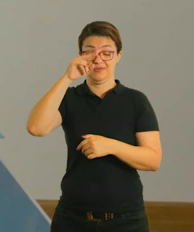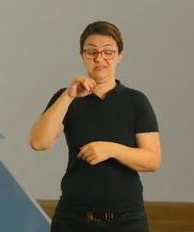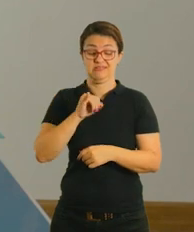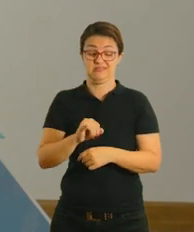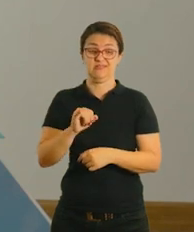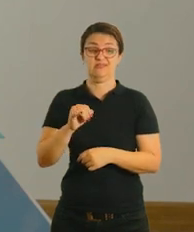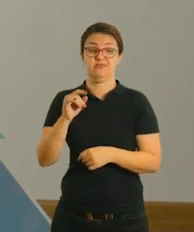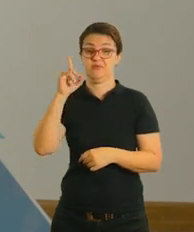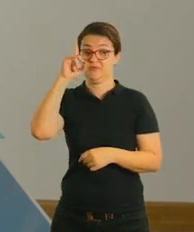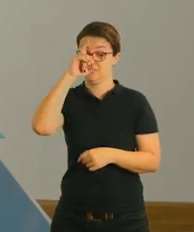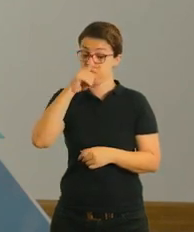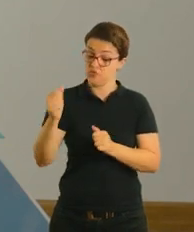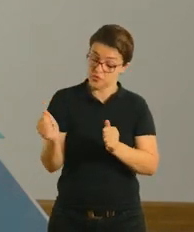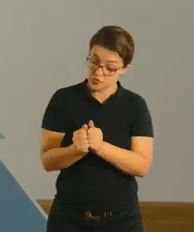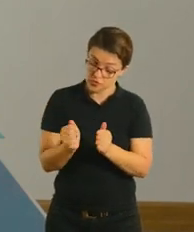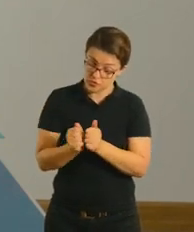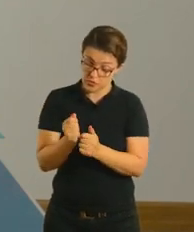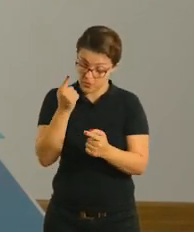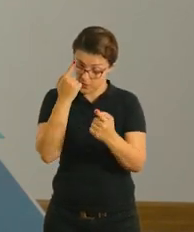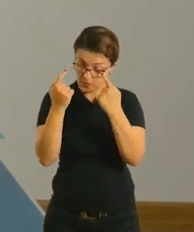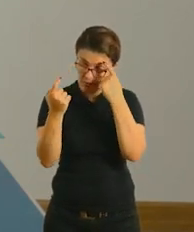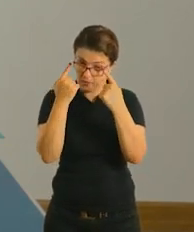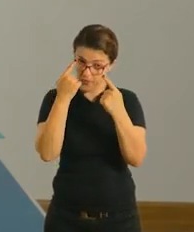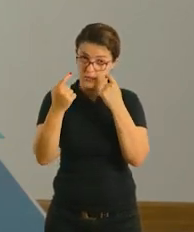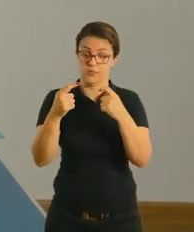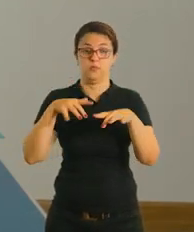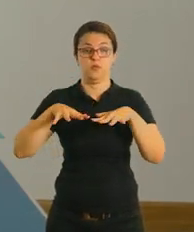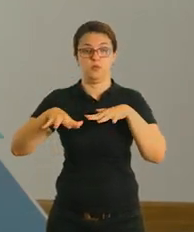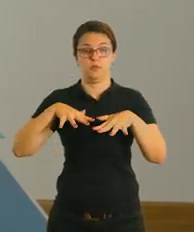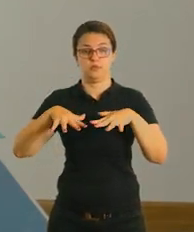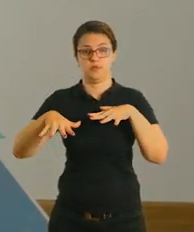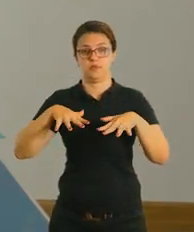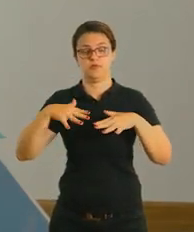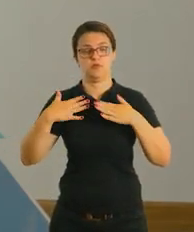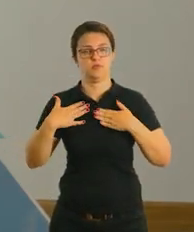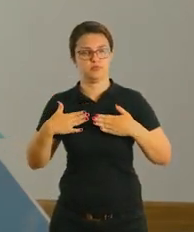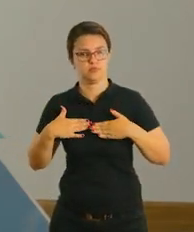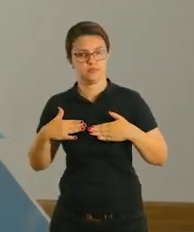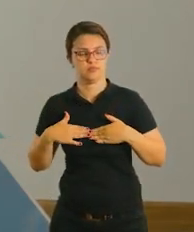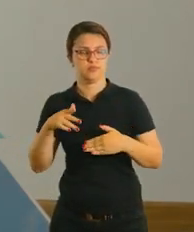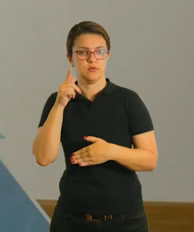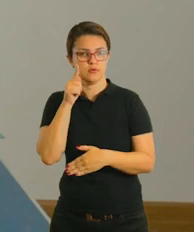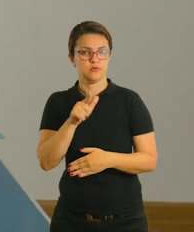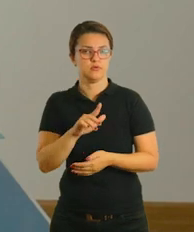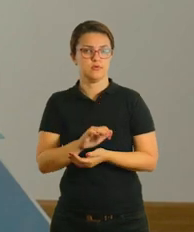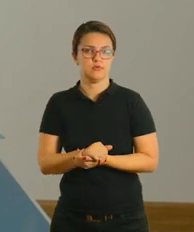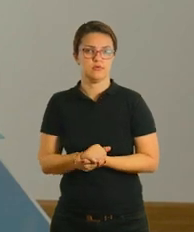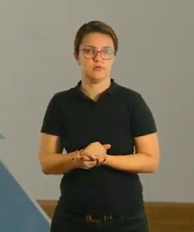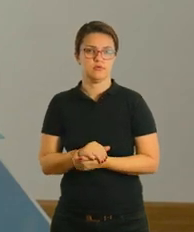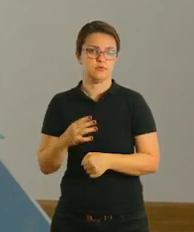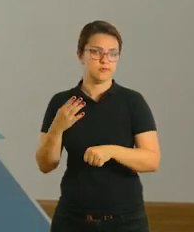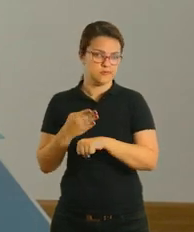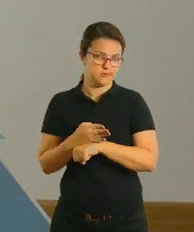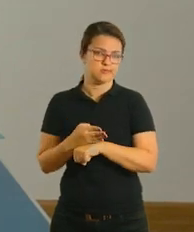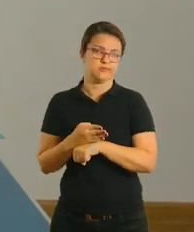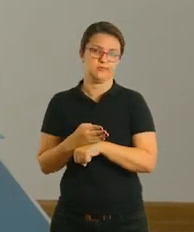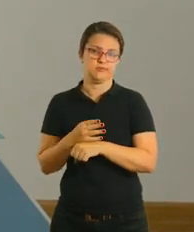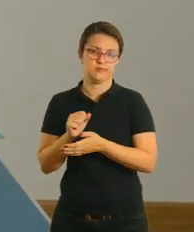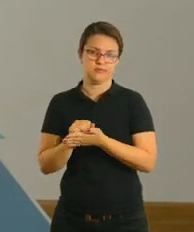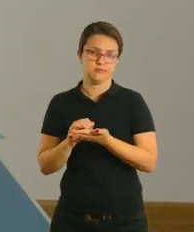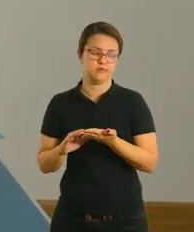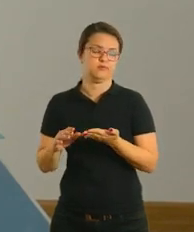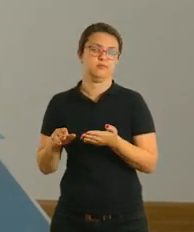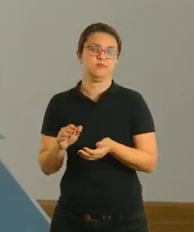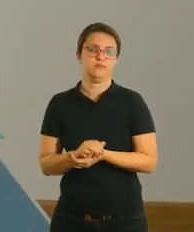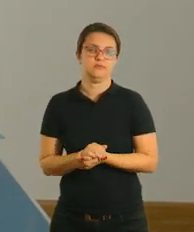muita dificuldade, faça com ela, crie juntas as posições que vocês conseguem, a partir das posições, criarem